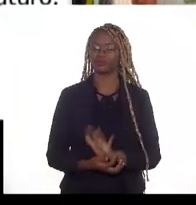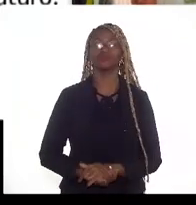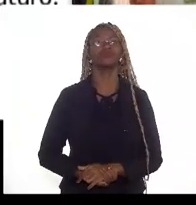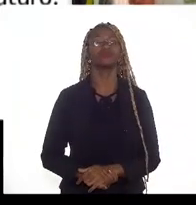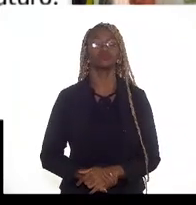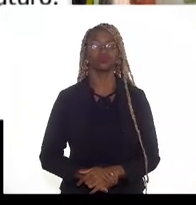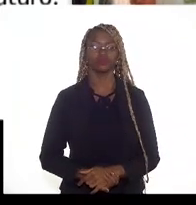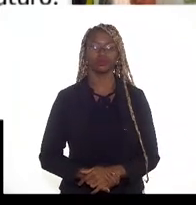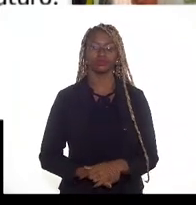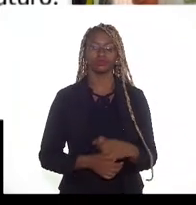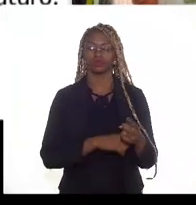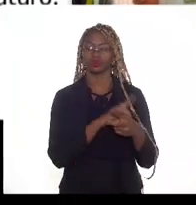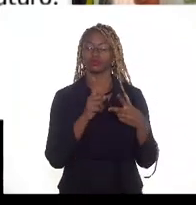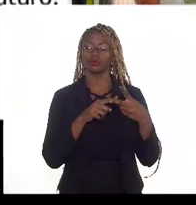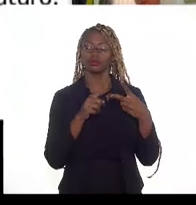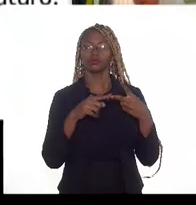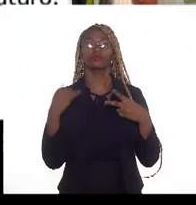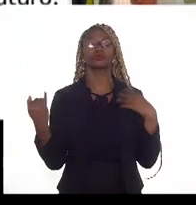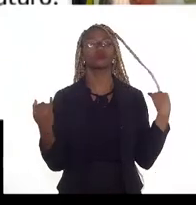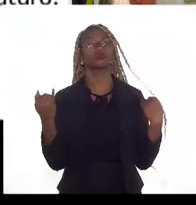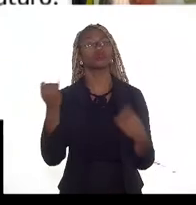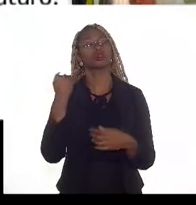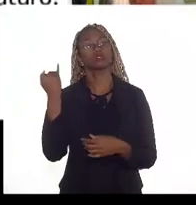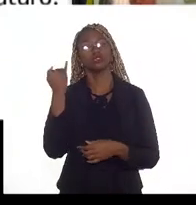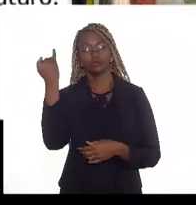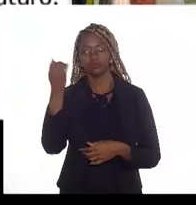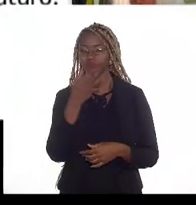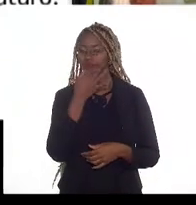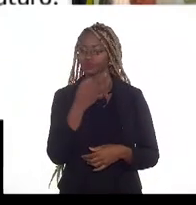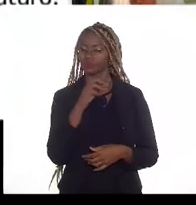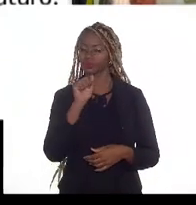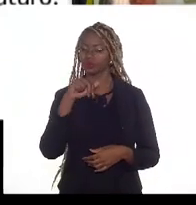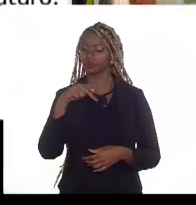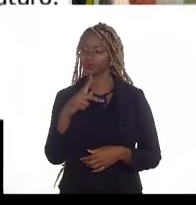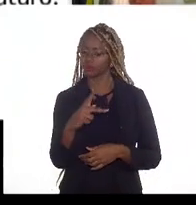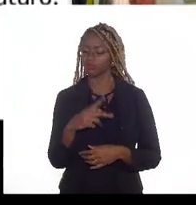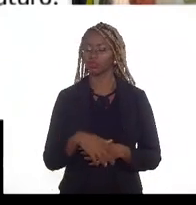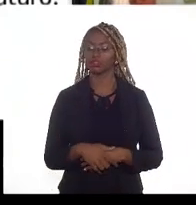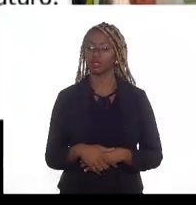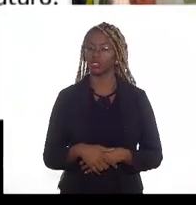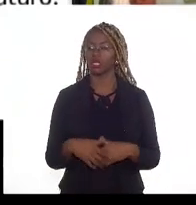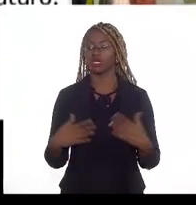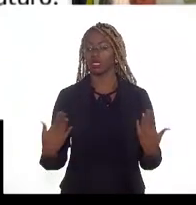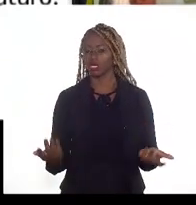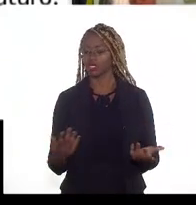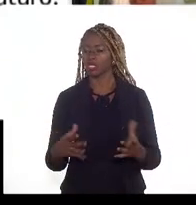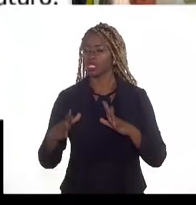A segunda questão importante também que foi comentada para a NIP é a questão dos contaminantes,